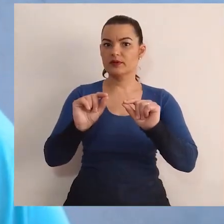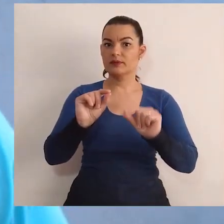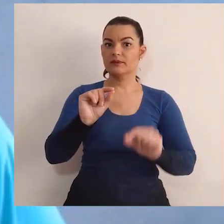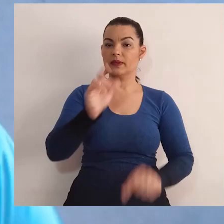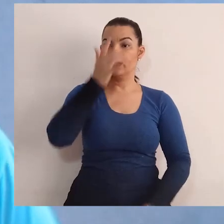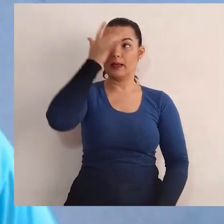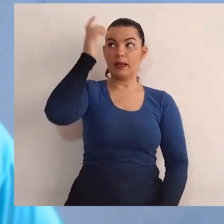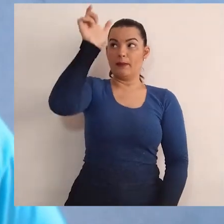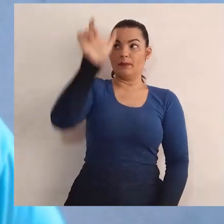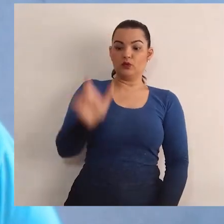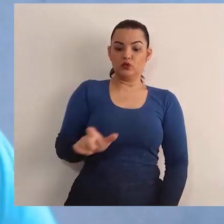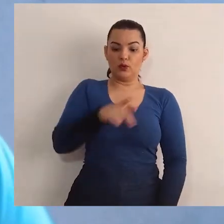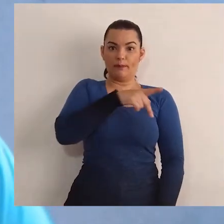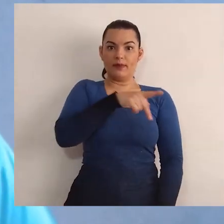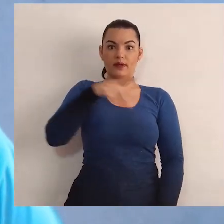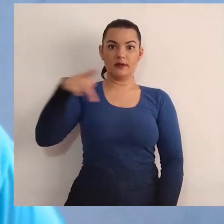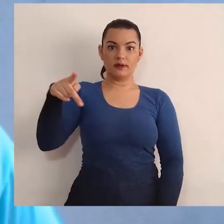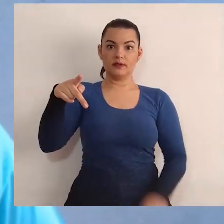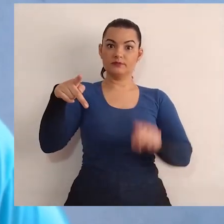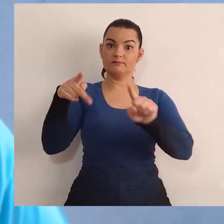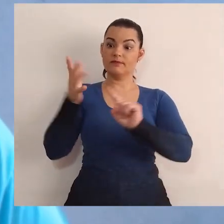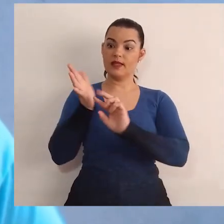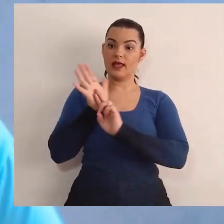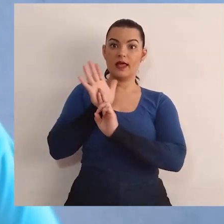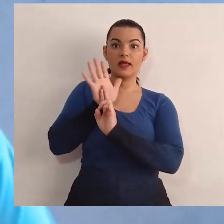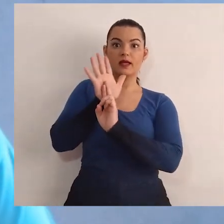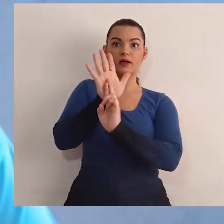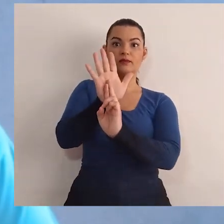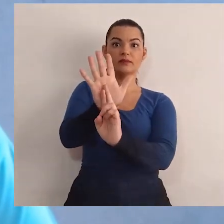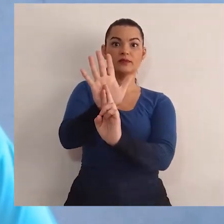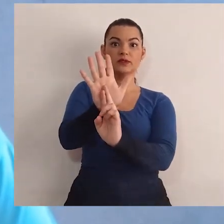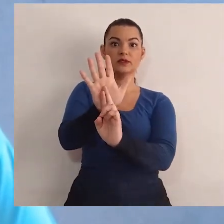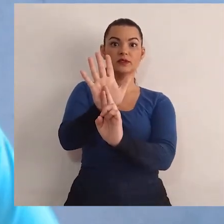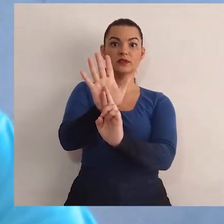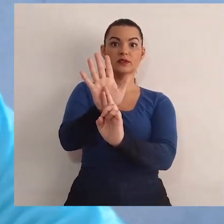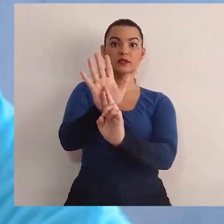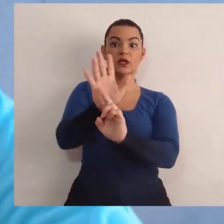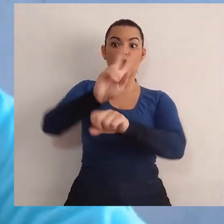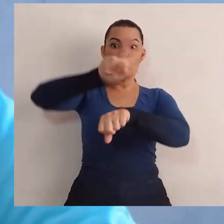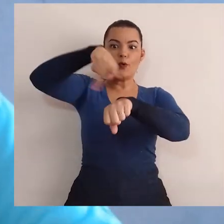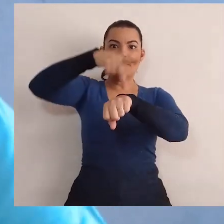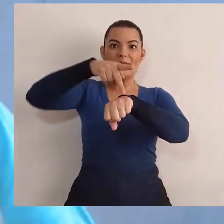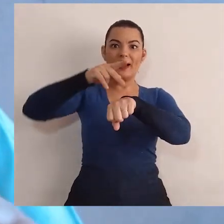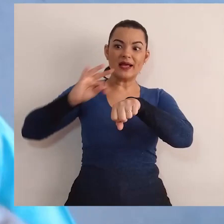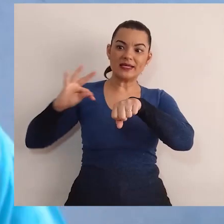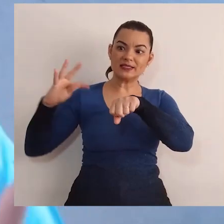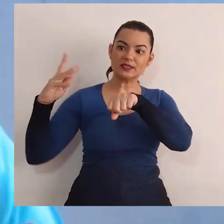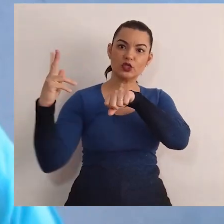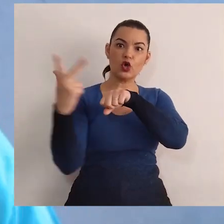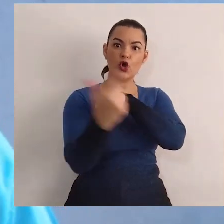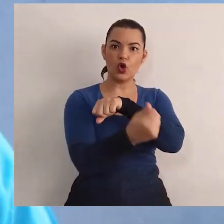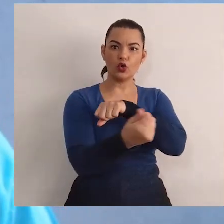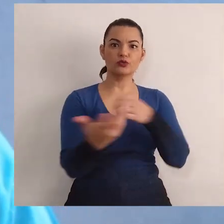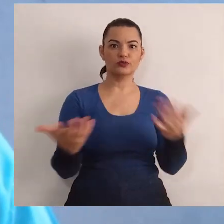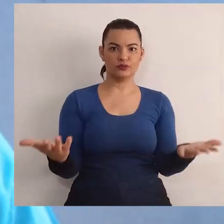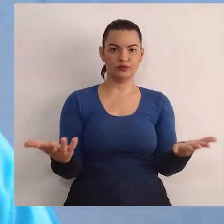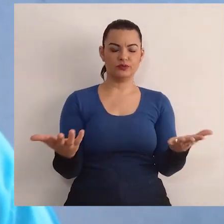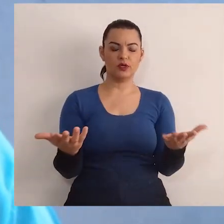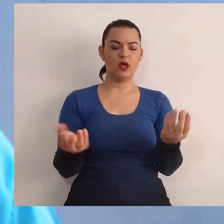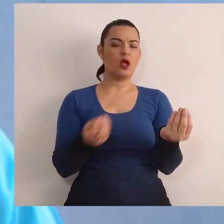Olha, lembre-se que como presidente da república, você é um representante do país inteiro.